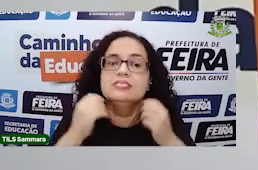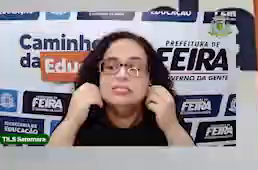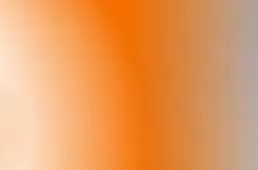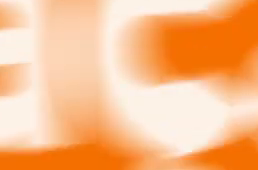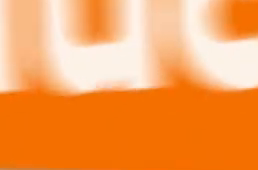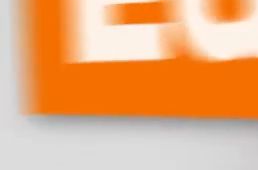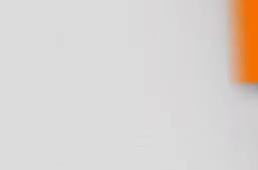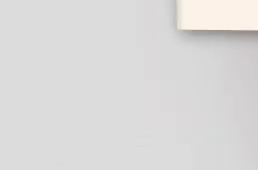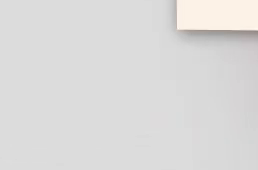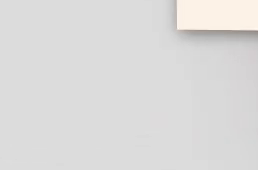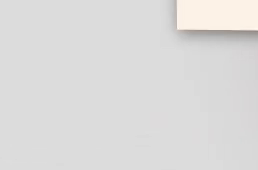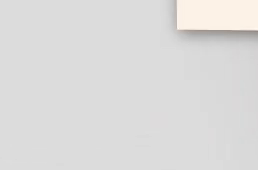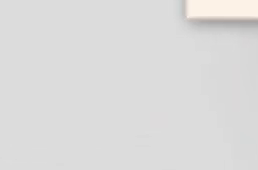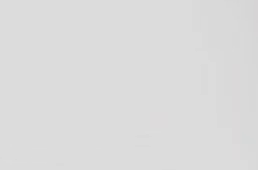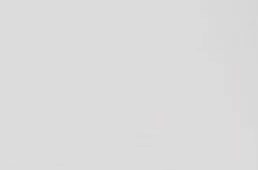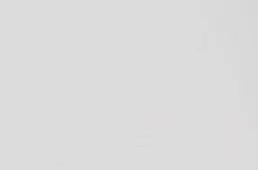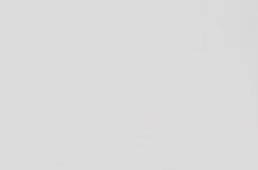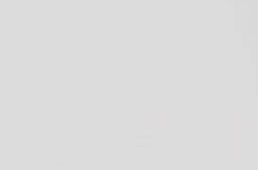Valeu!